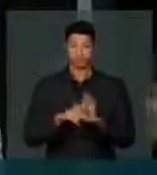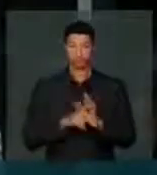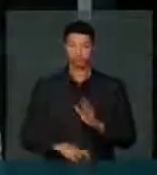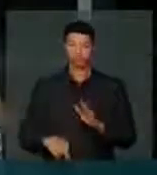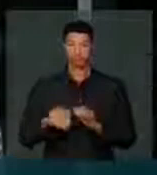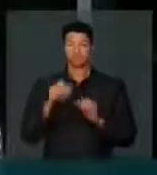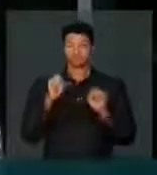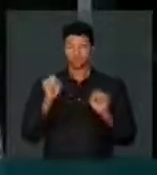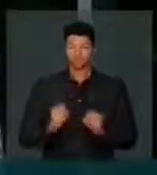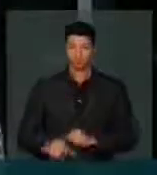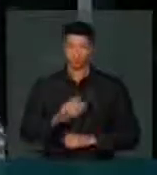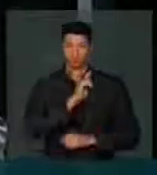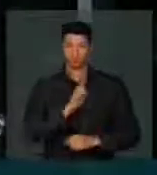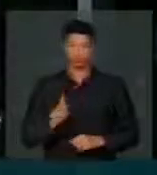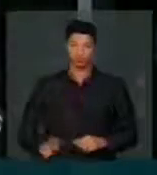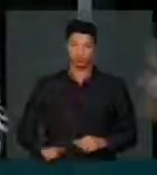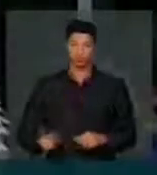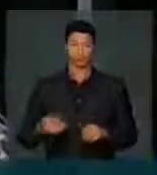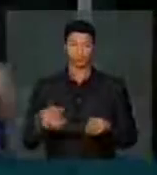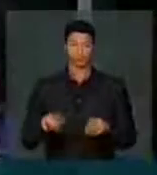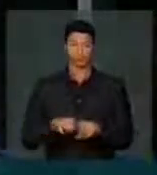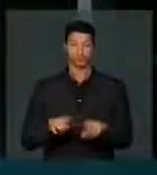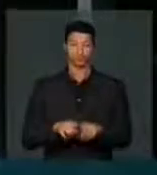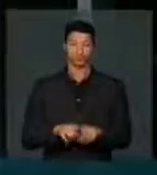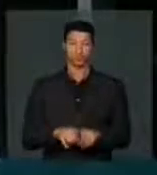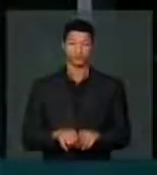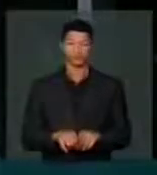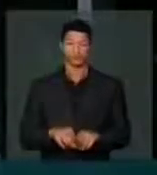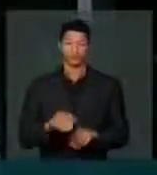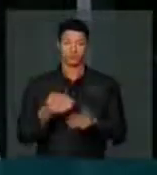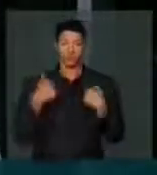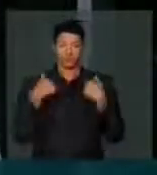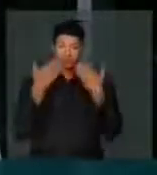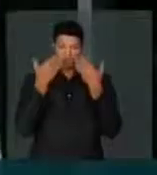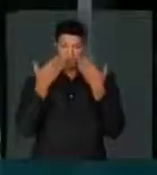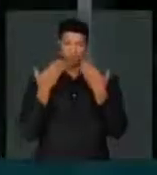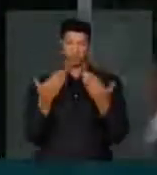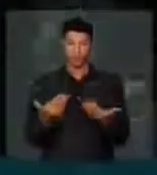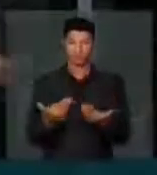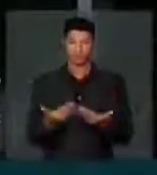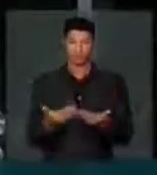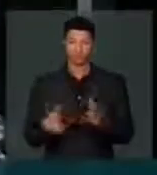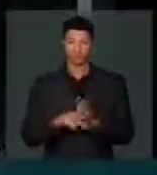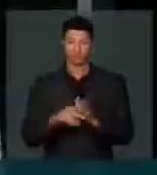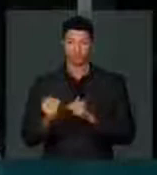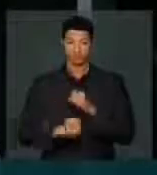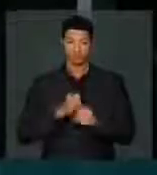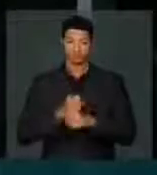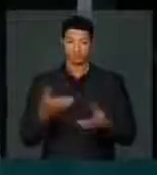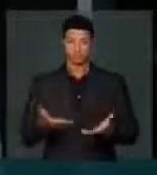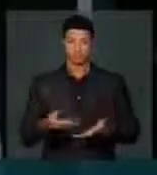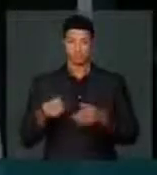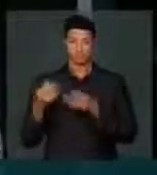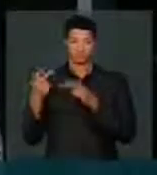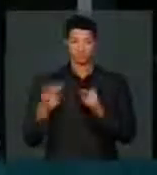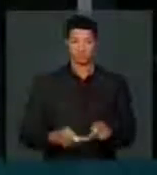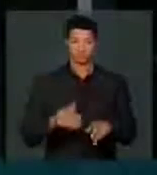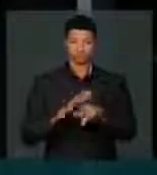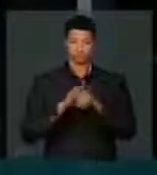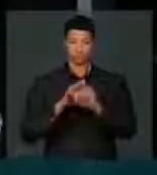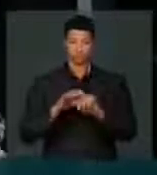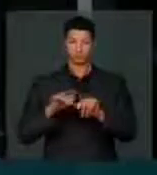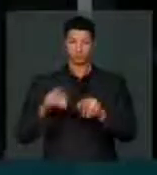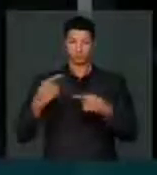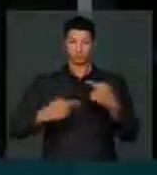do próprio poder público. Inclusive, apresentei este ano um projeto de lei